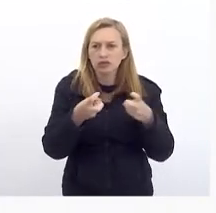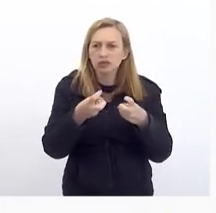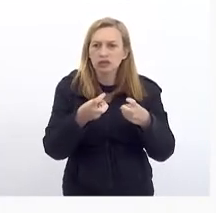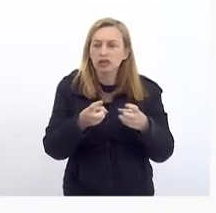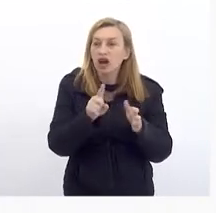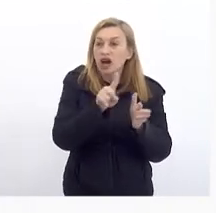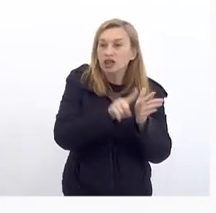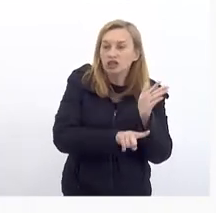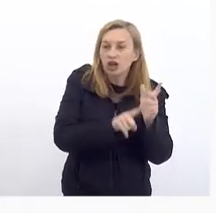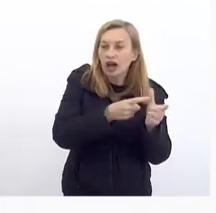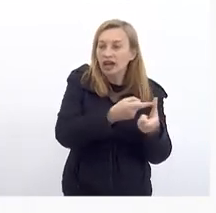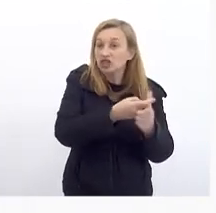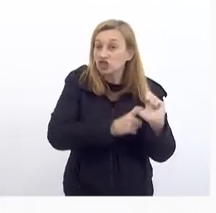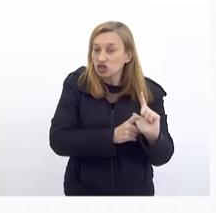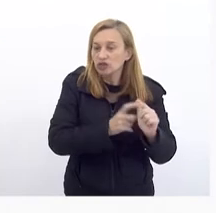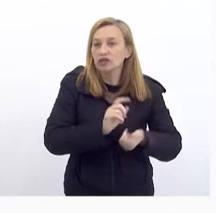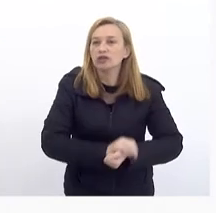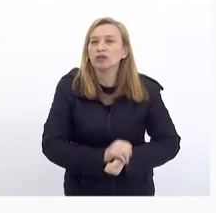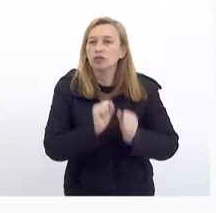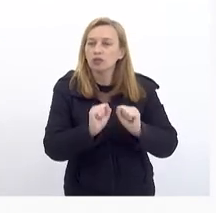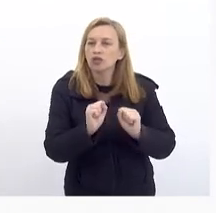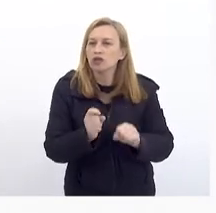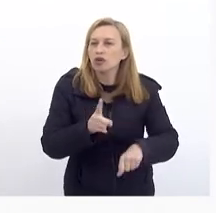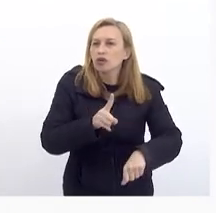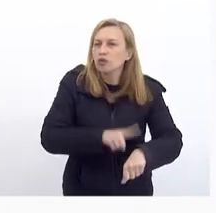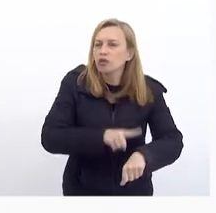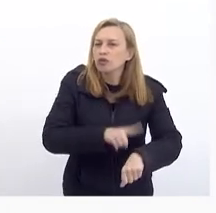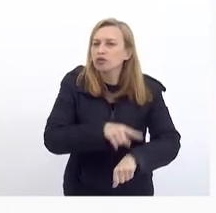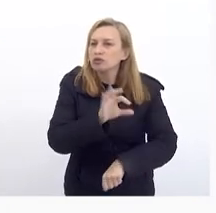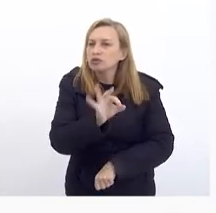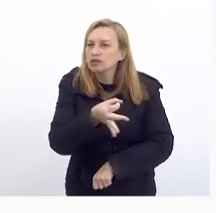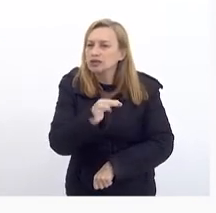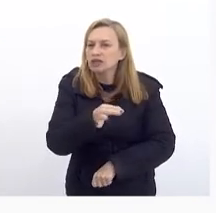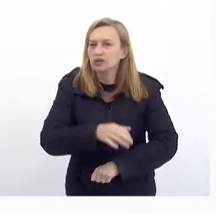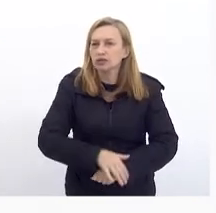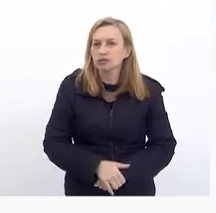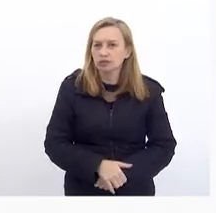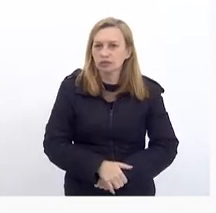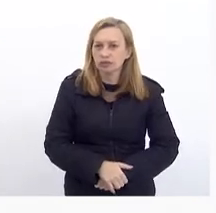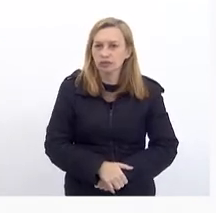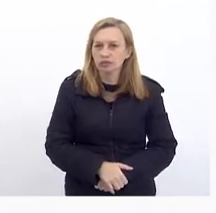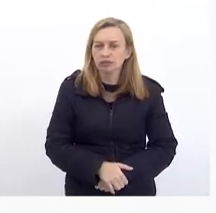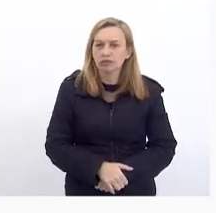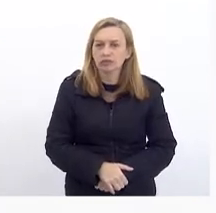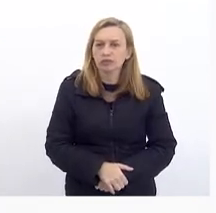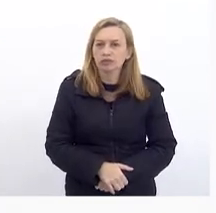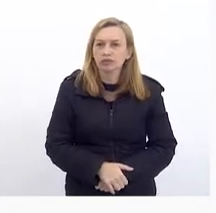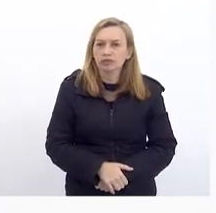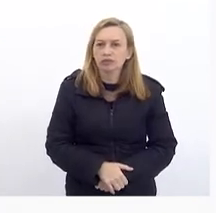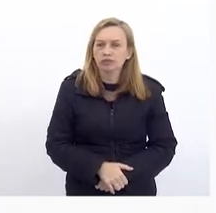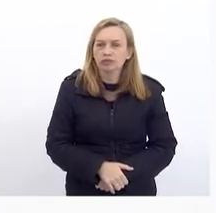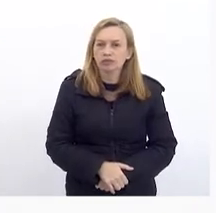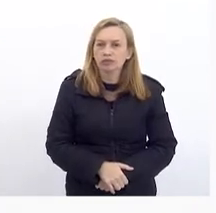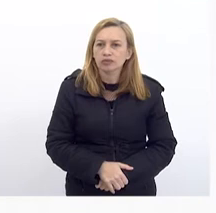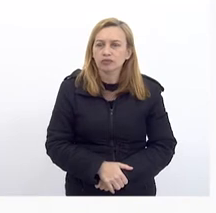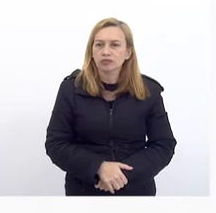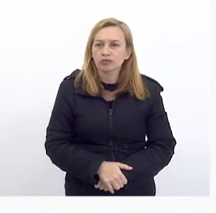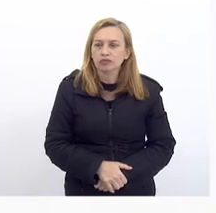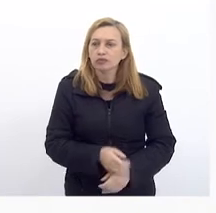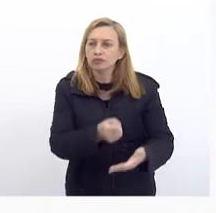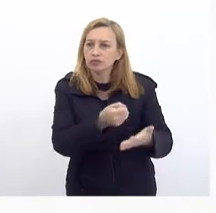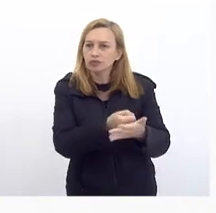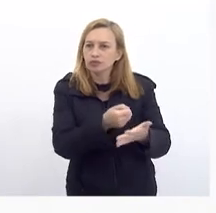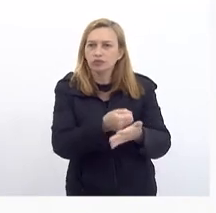dívida Os senhores Podem observar Um aumento Considerável Nos índices Obrigações